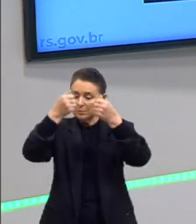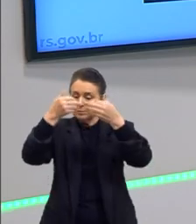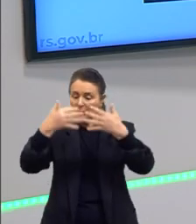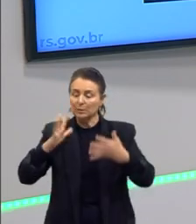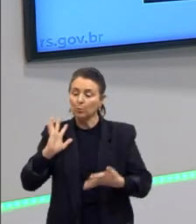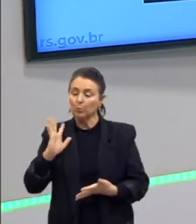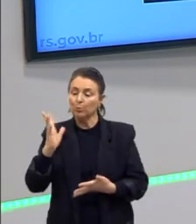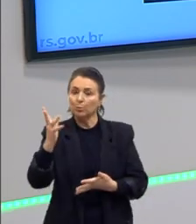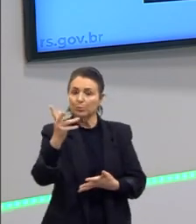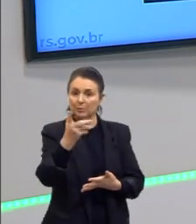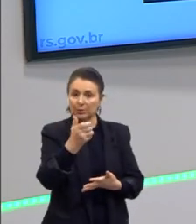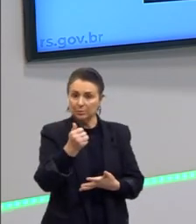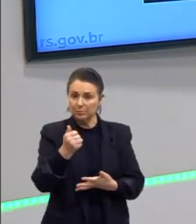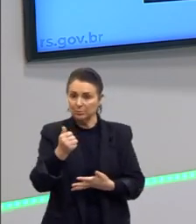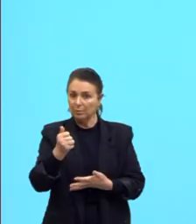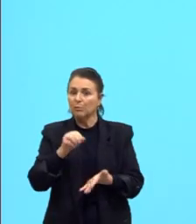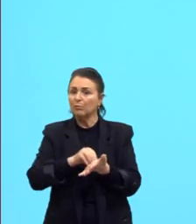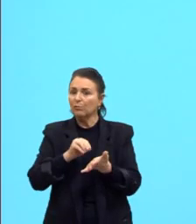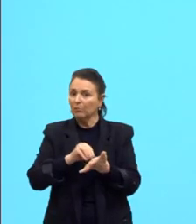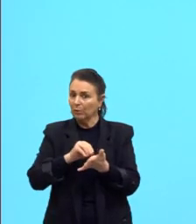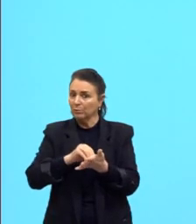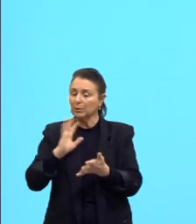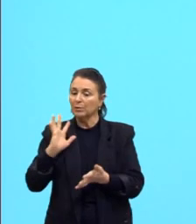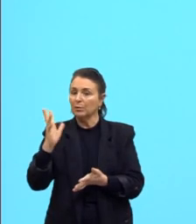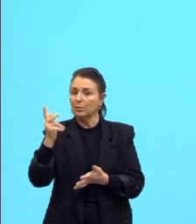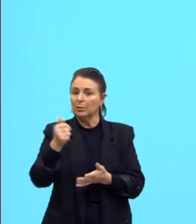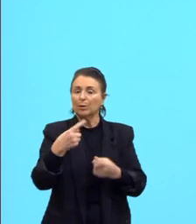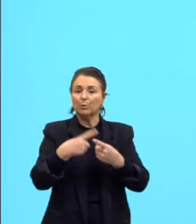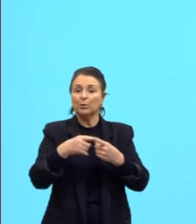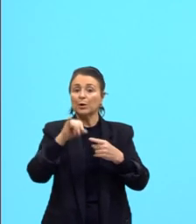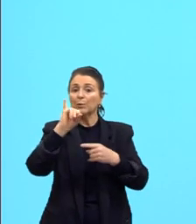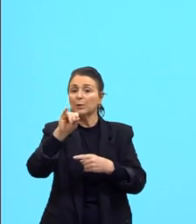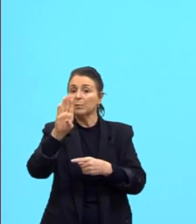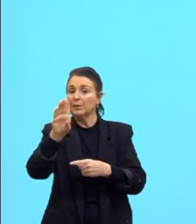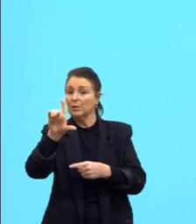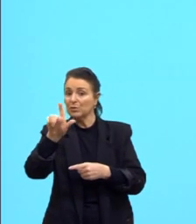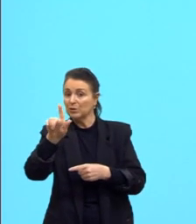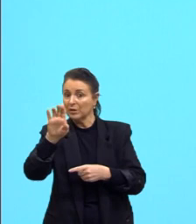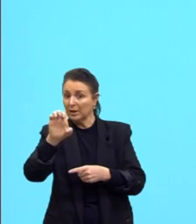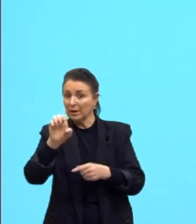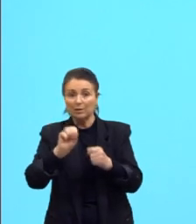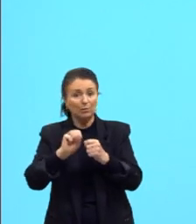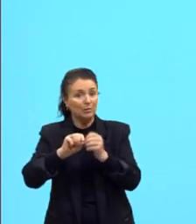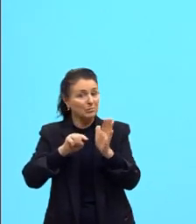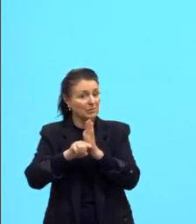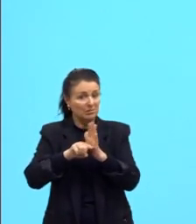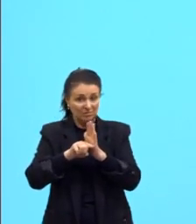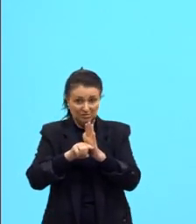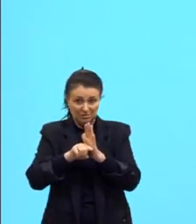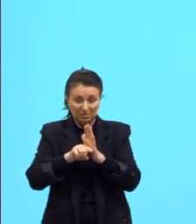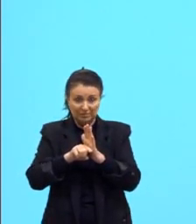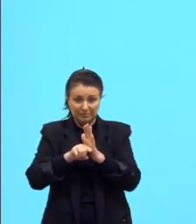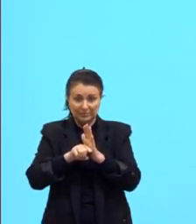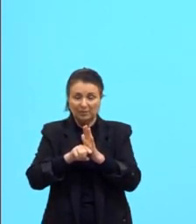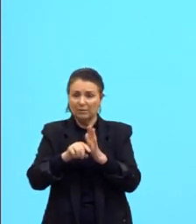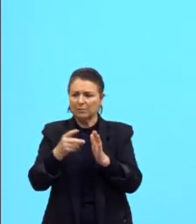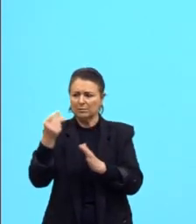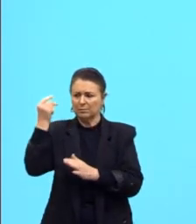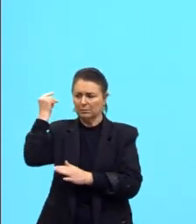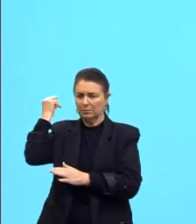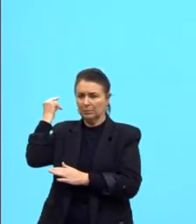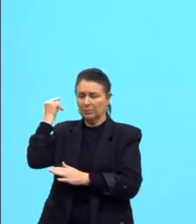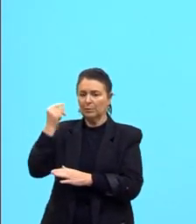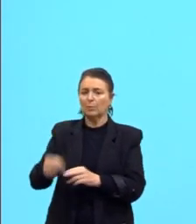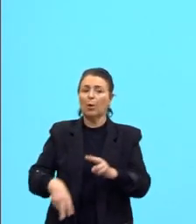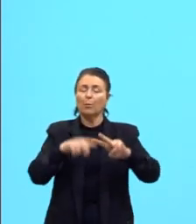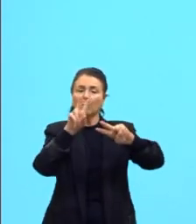dados são, nós temos poucos dados atuais em função do IBGE não ter sido realizado nos últimos anos, mas olha só, por exemplo, do sistema prisional